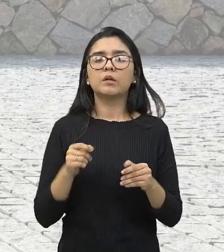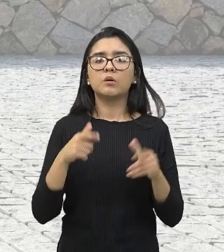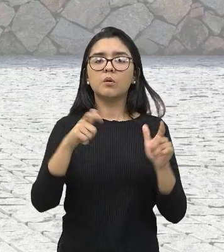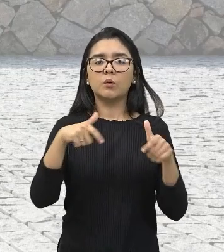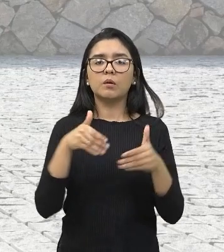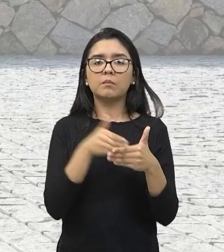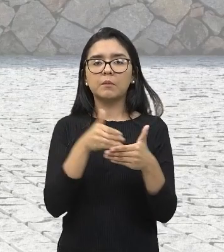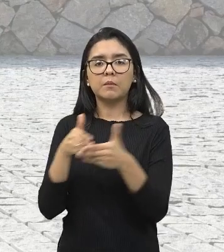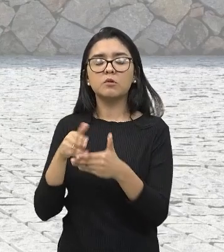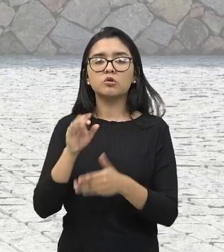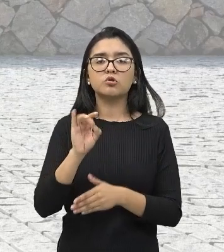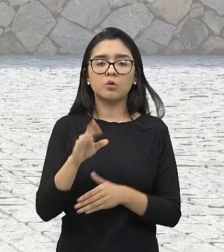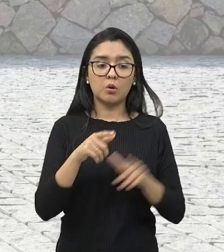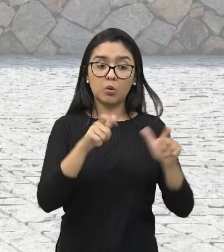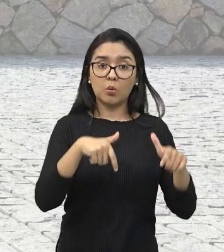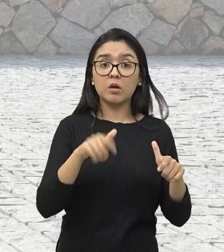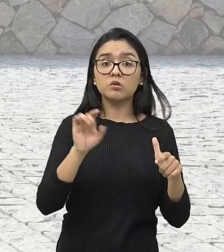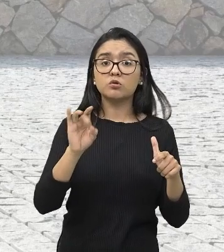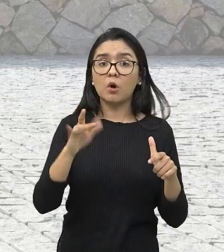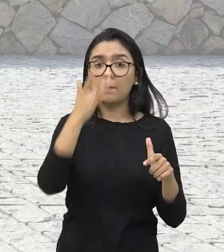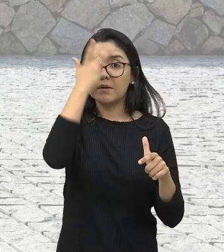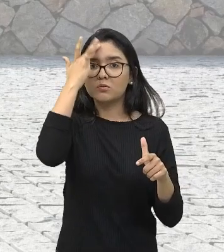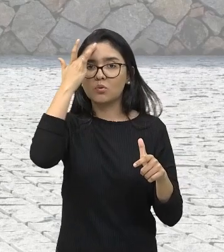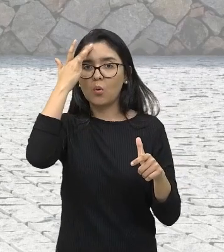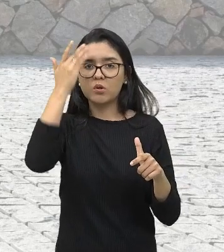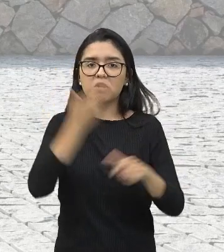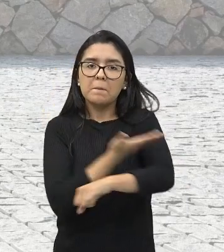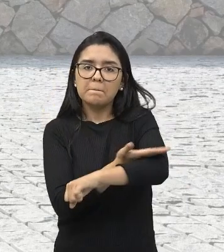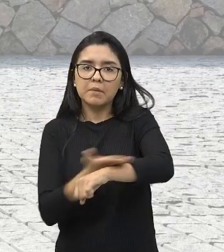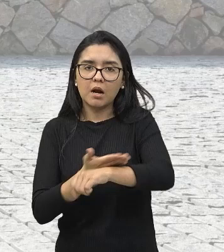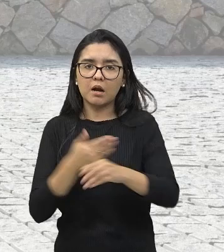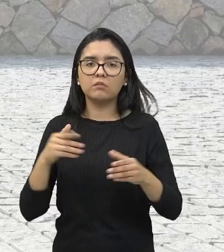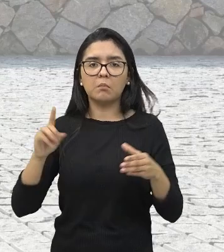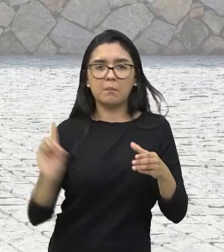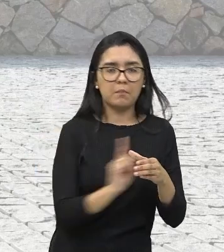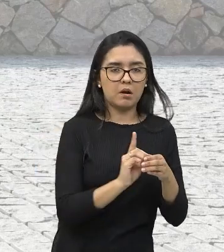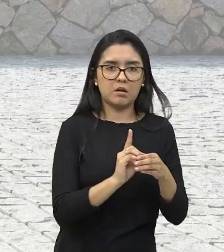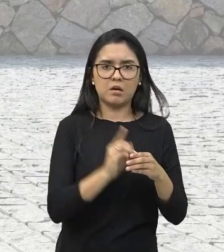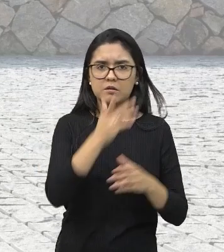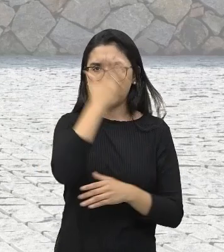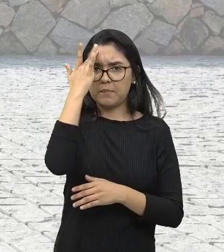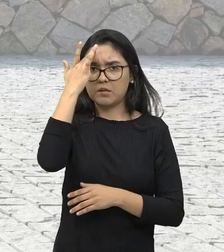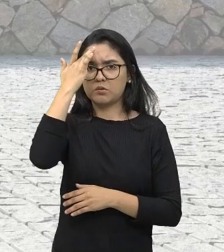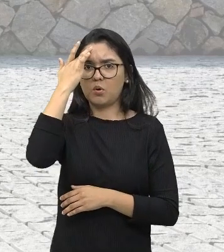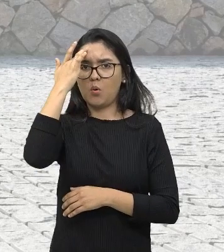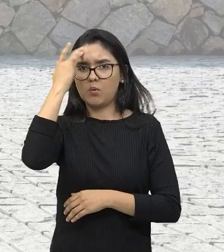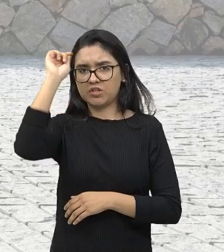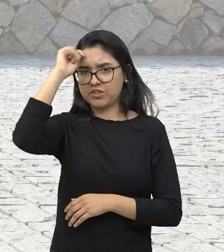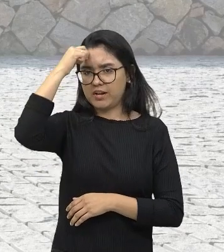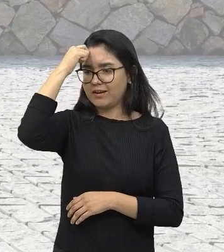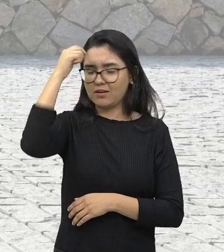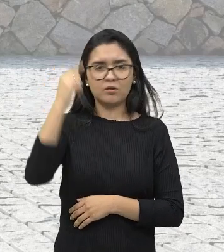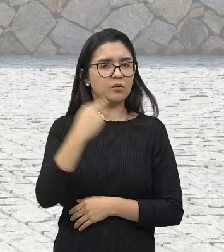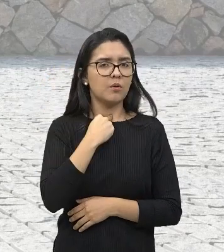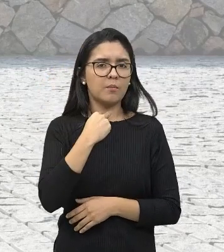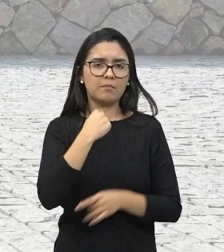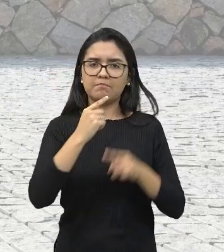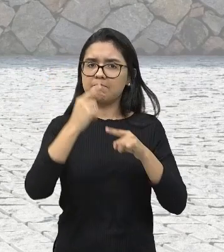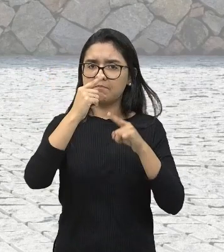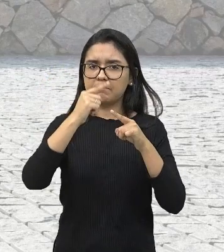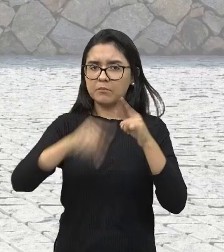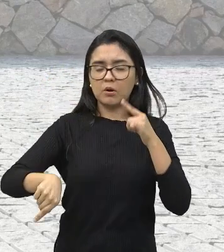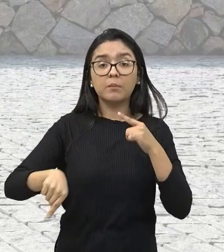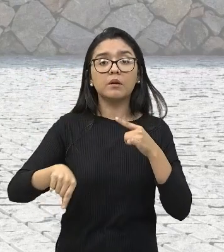apenas pessoas brancas podem circular e pessoas negras são proibidas. Bairros exclusivos, afastados dos centros